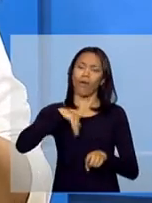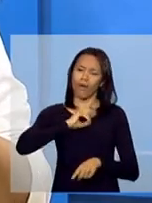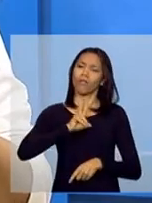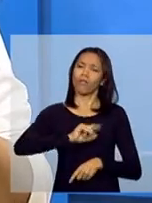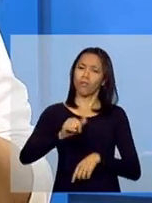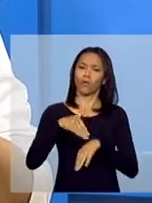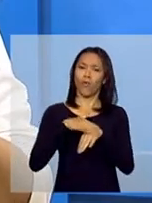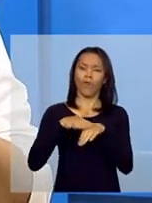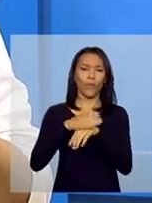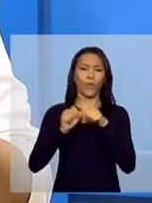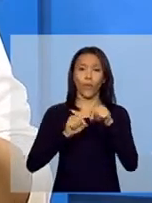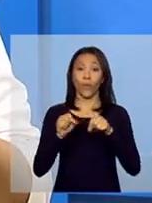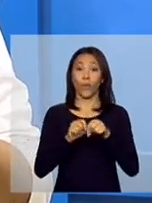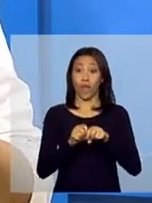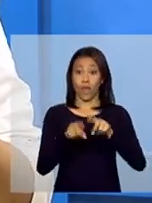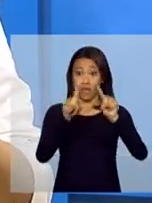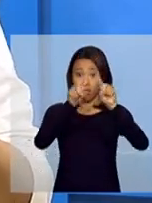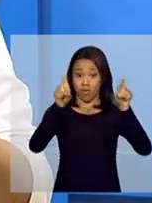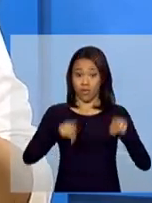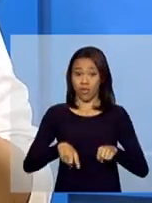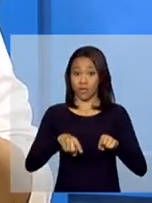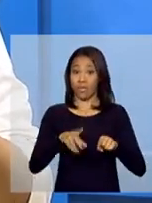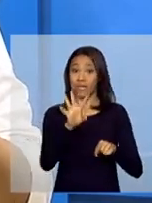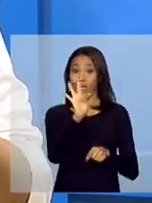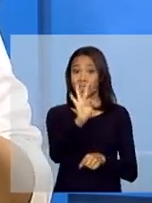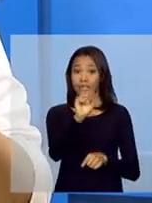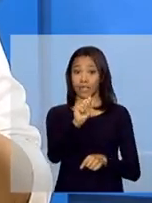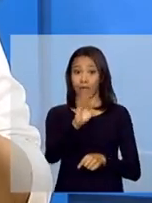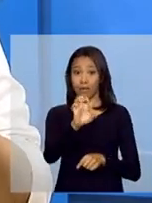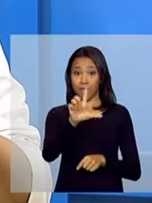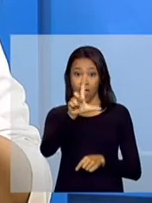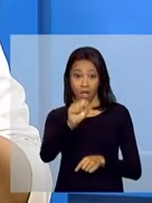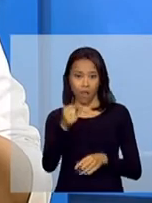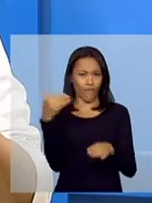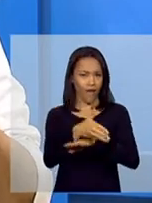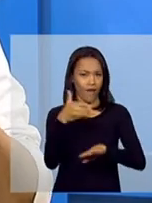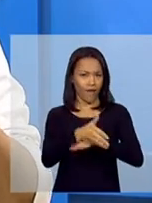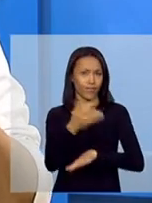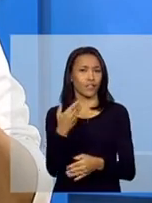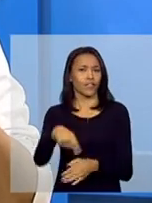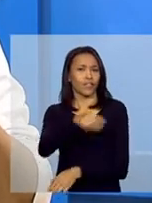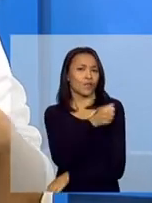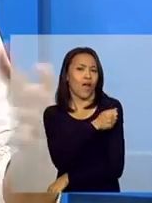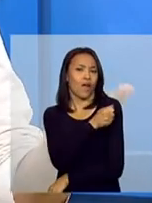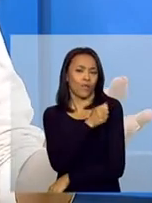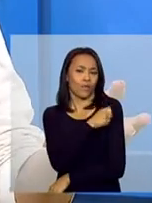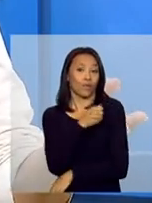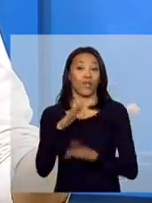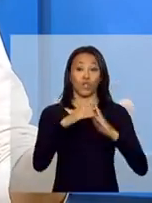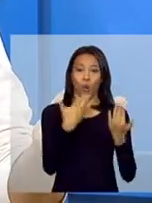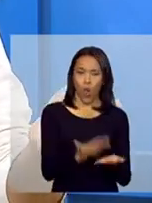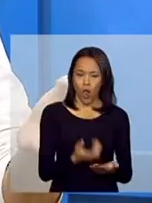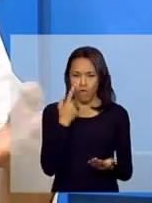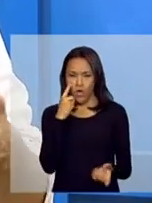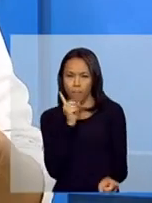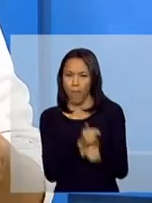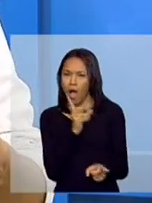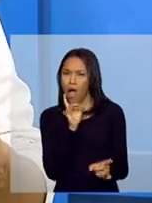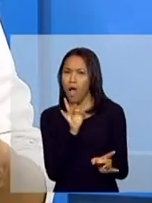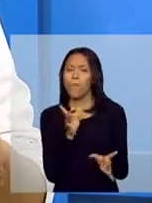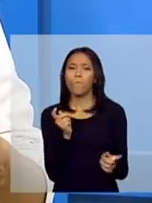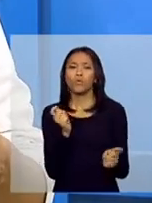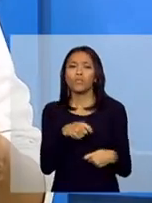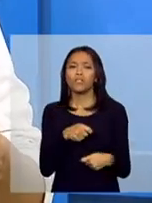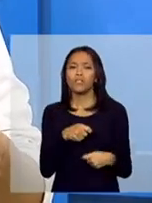nova tabela de motivos da baixa de frequência escolar que identifica no campo da escola possíveis situações que